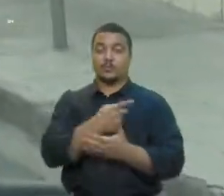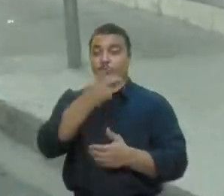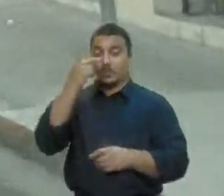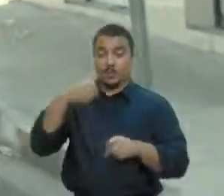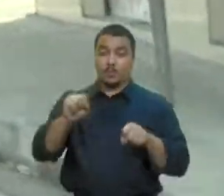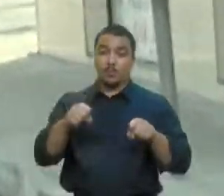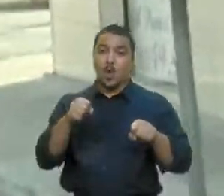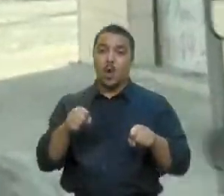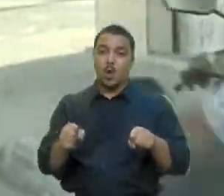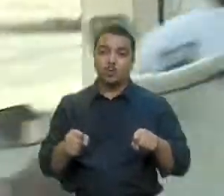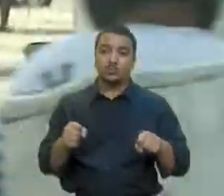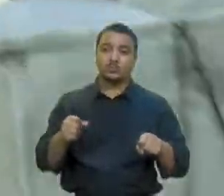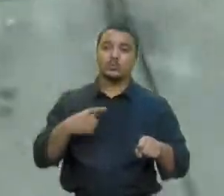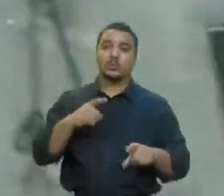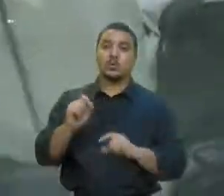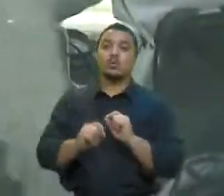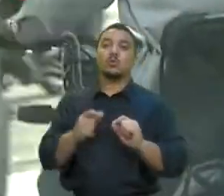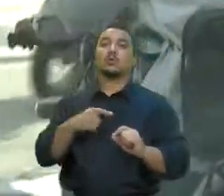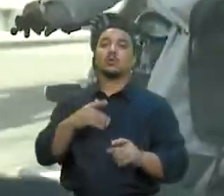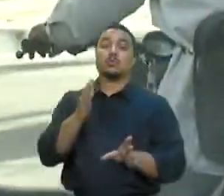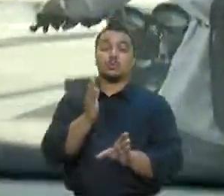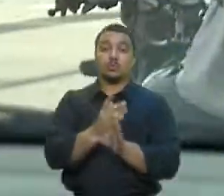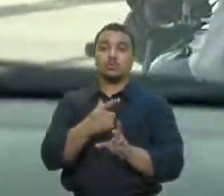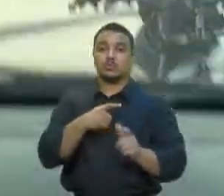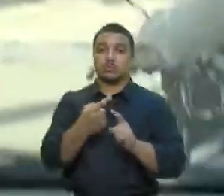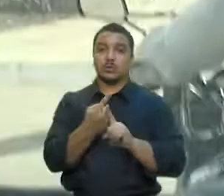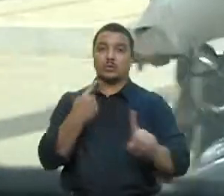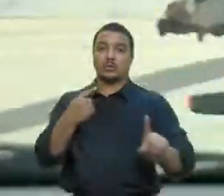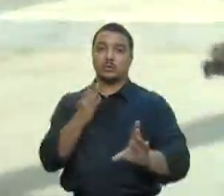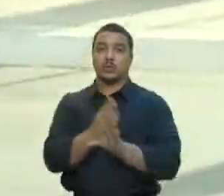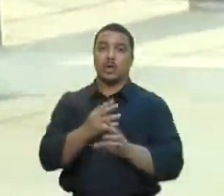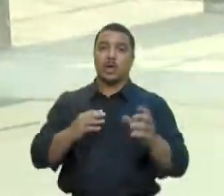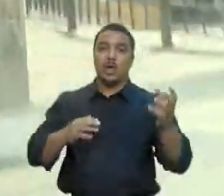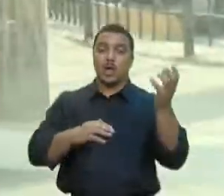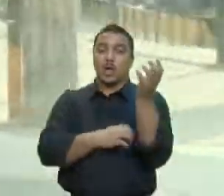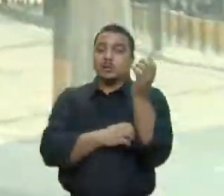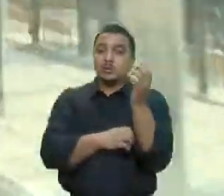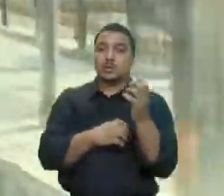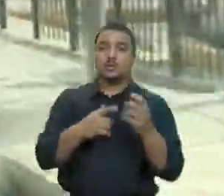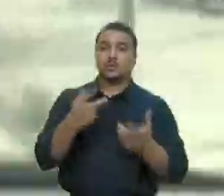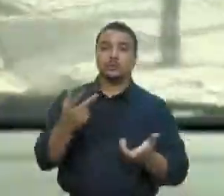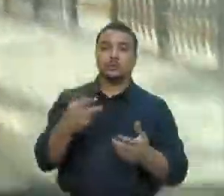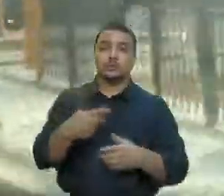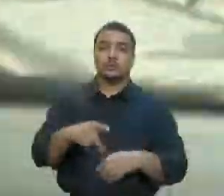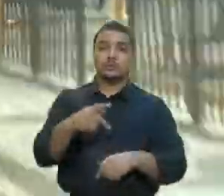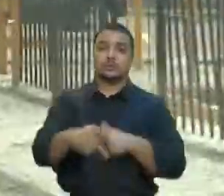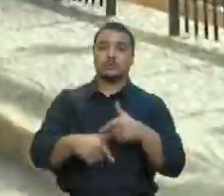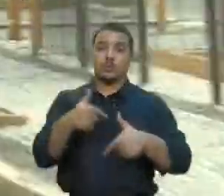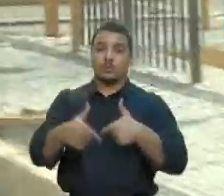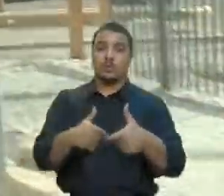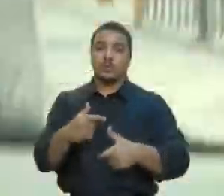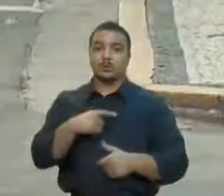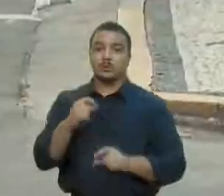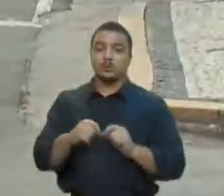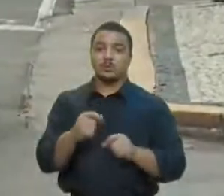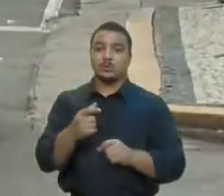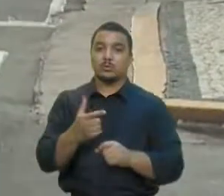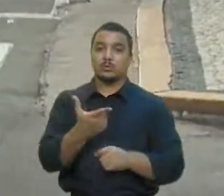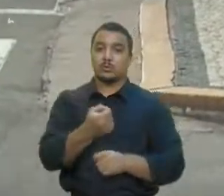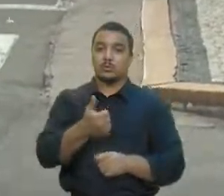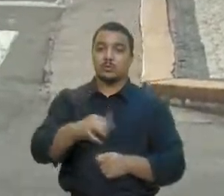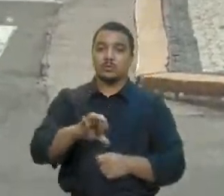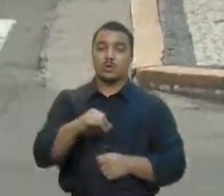se tornaram a maior causa de afastamento por acidente de trajeto ao trabalho, segundo dados de 2019 do